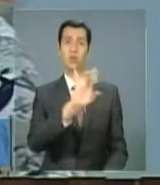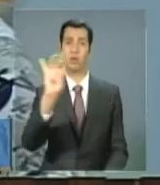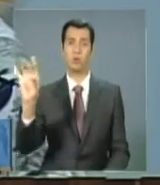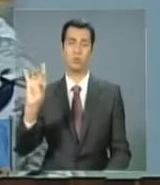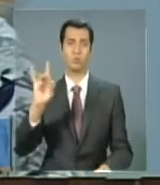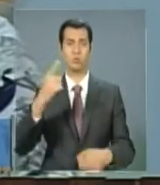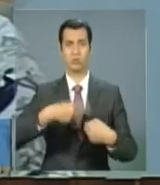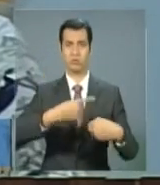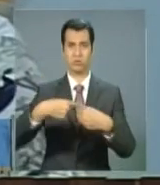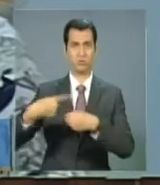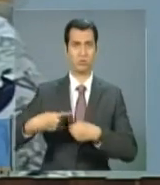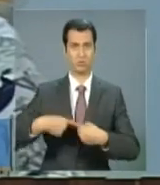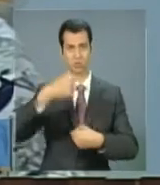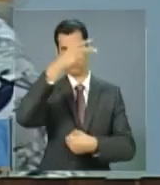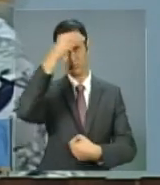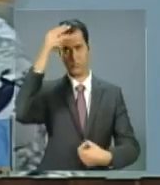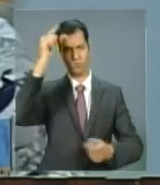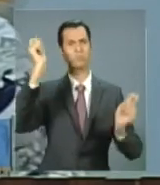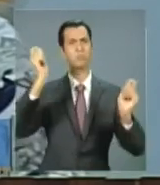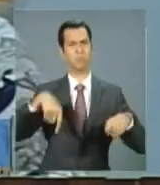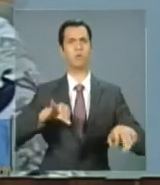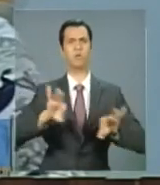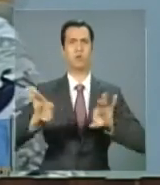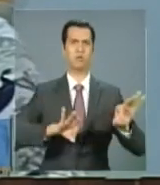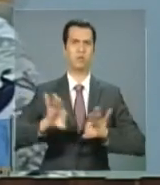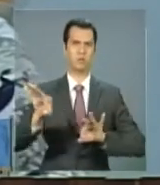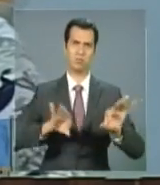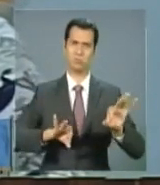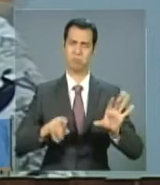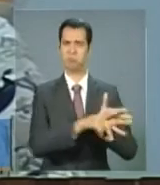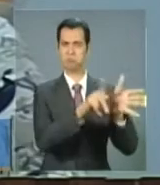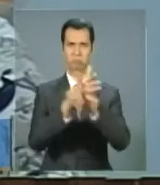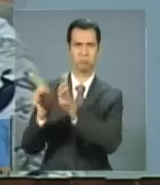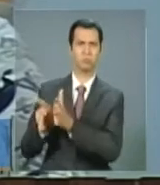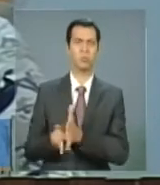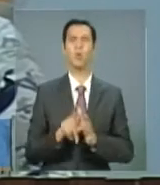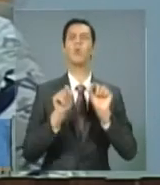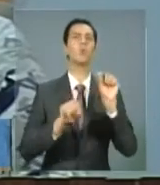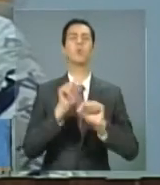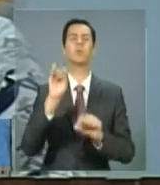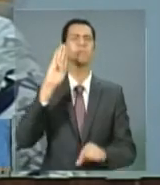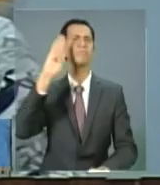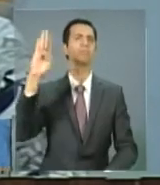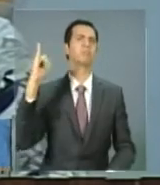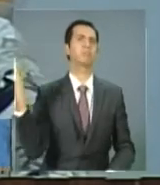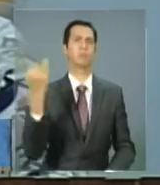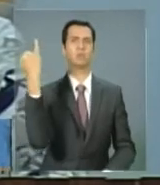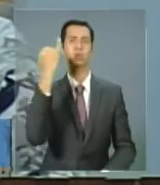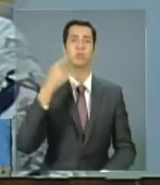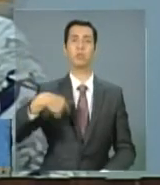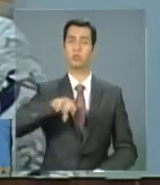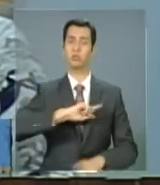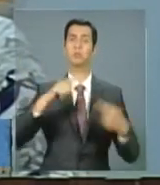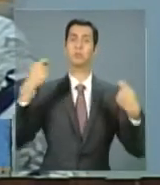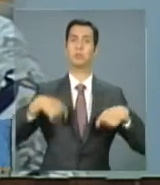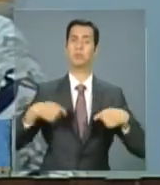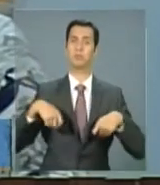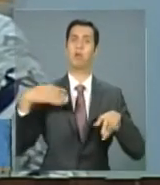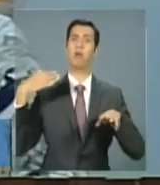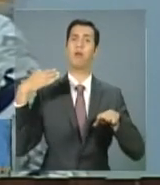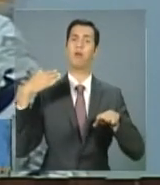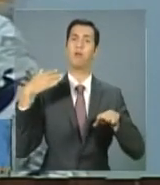suas ações. O que é importante é garantir que possamos acessar essas famílias e a principal